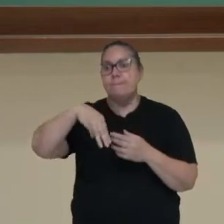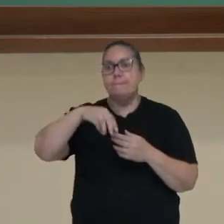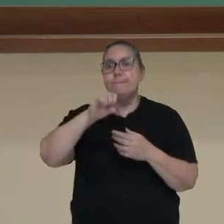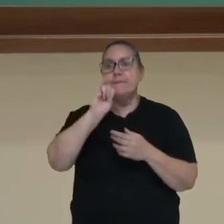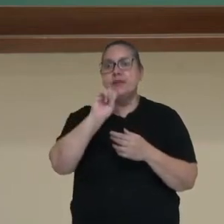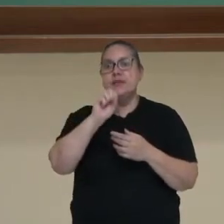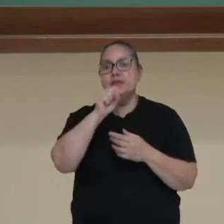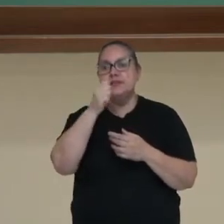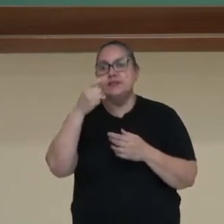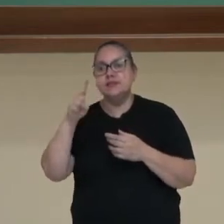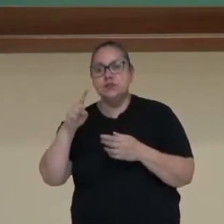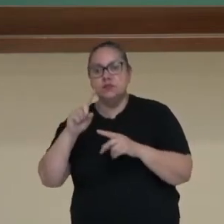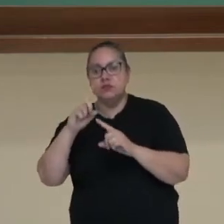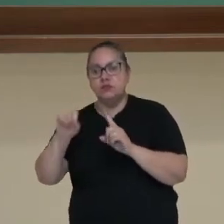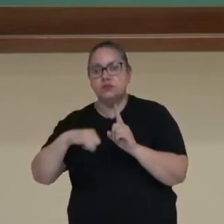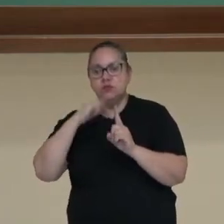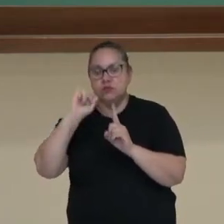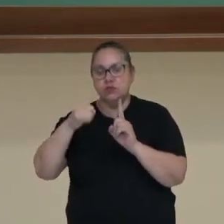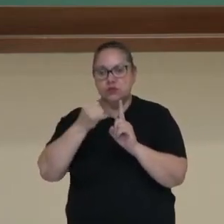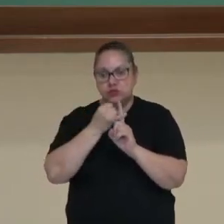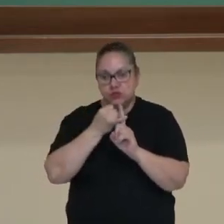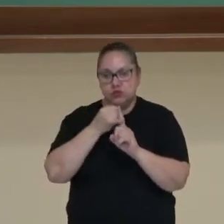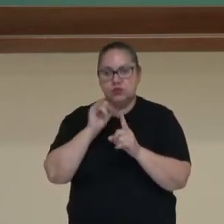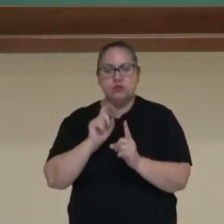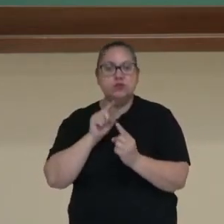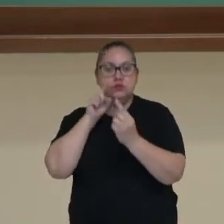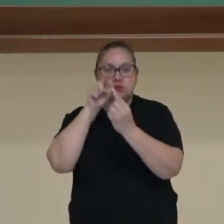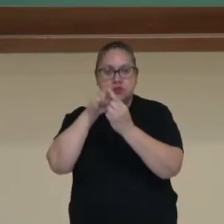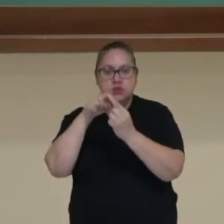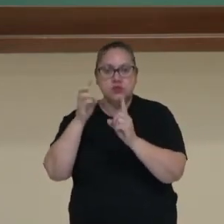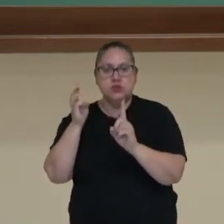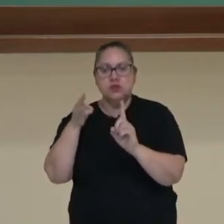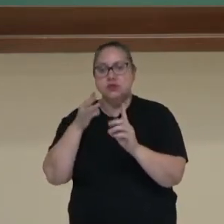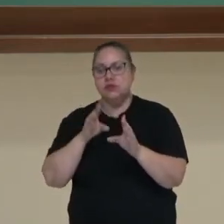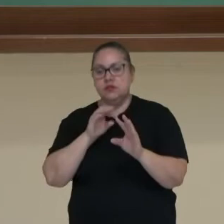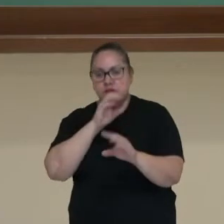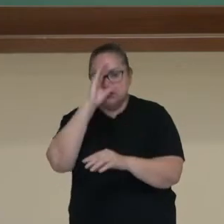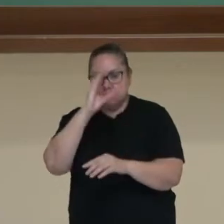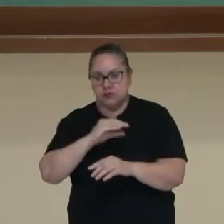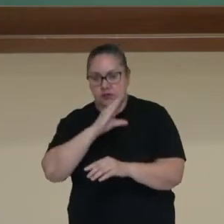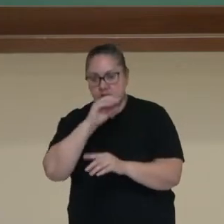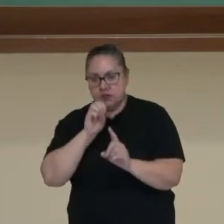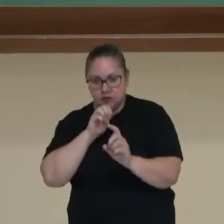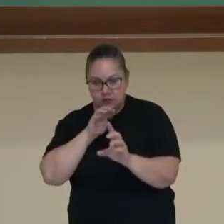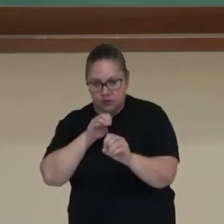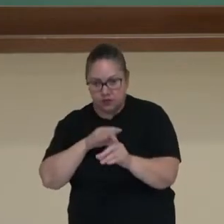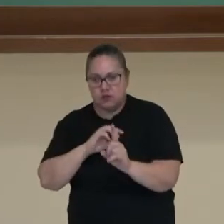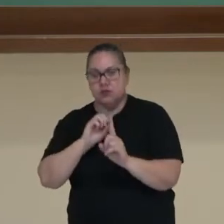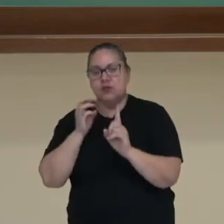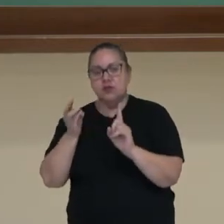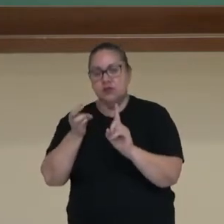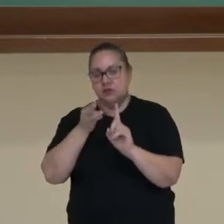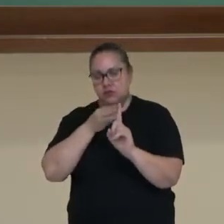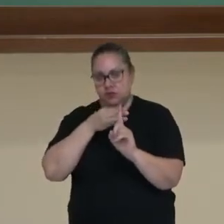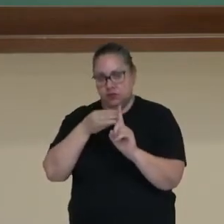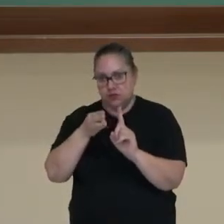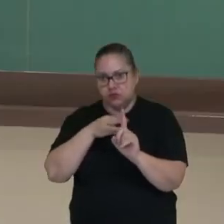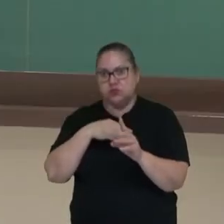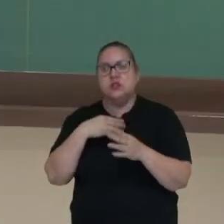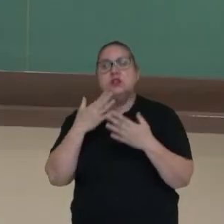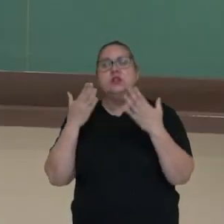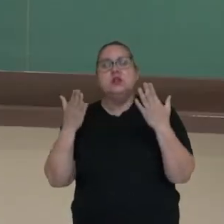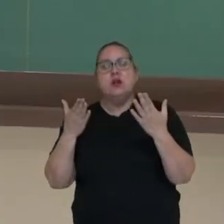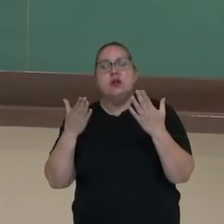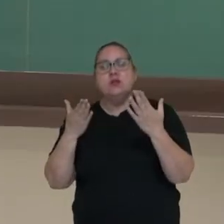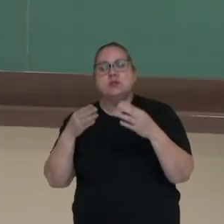jesuítica, da concentração de jesuítas, cujo objetivo principal era realizar a catequese aos indígenas. Então,